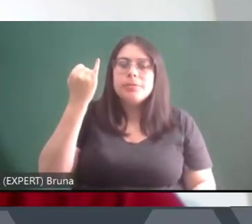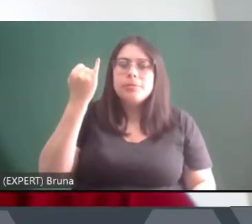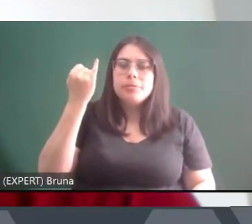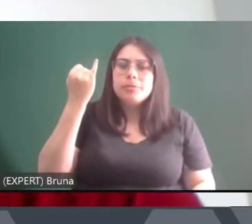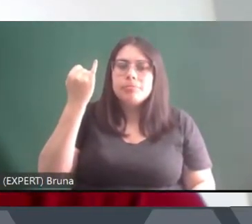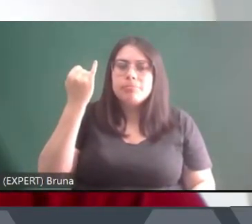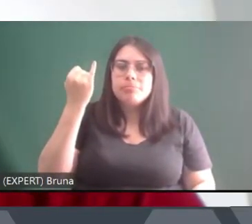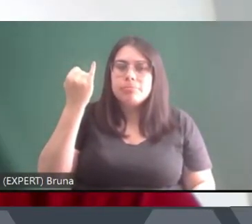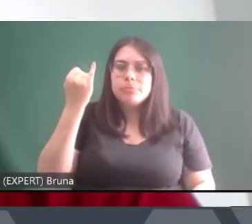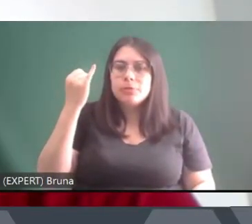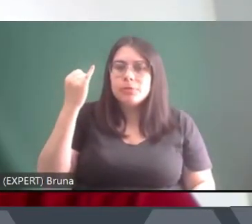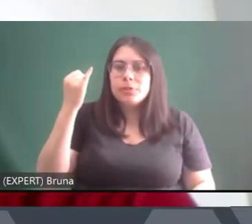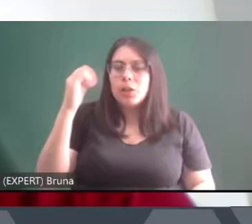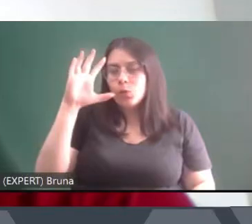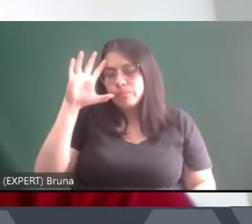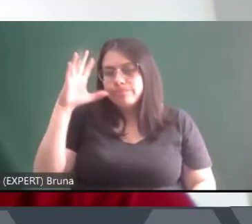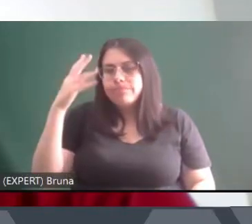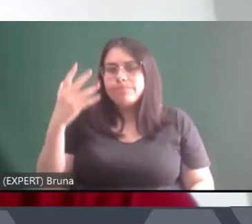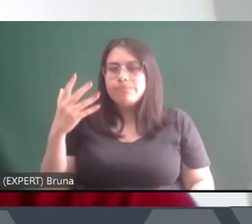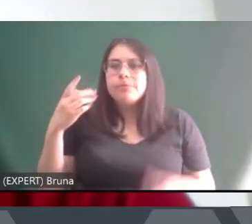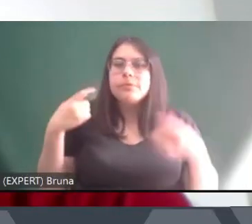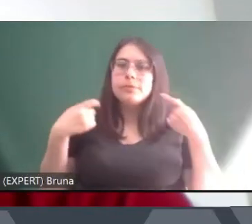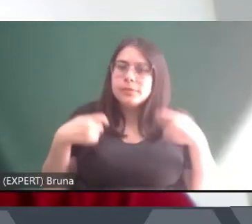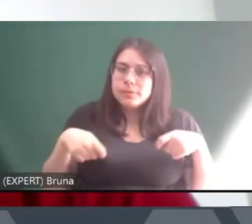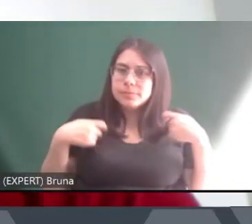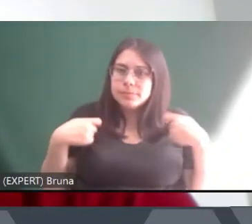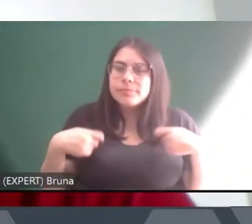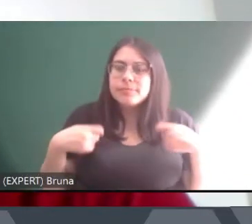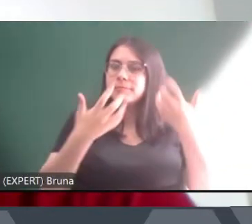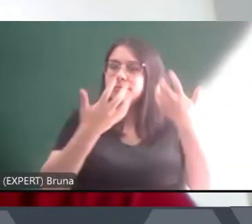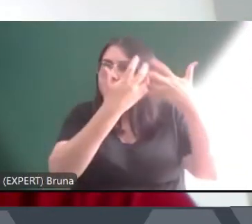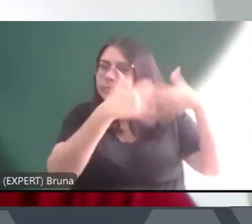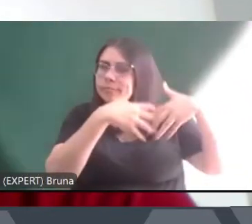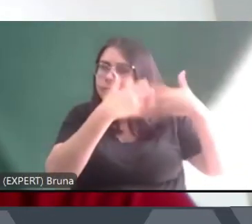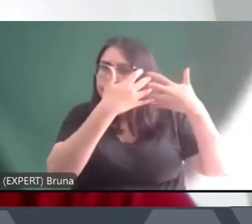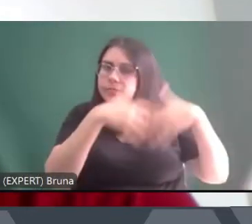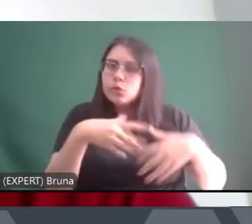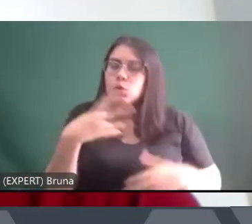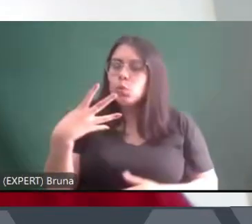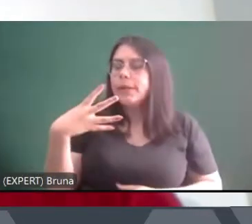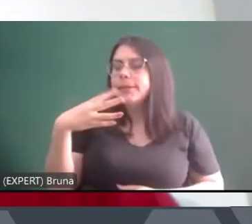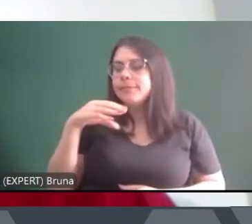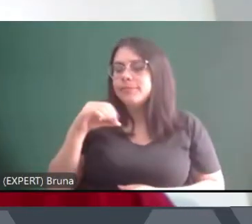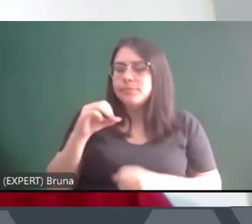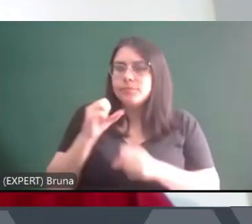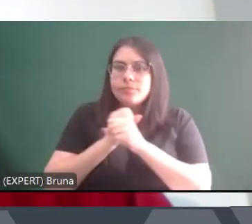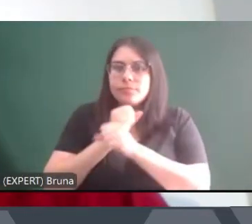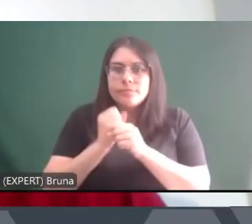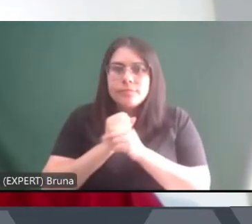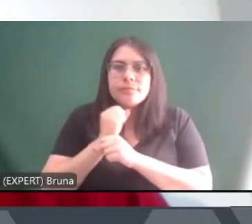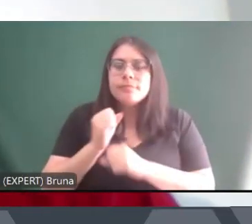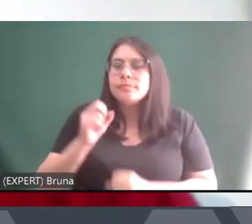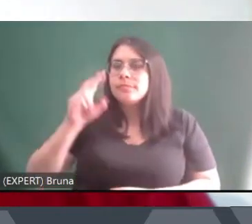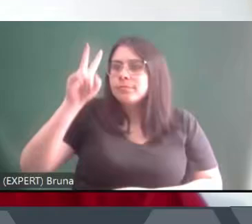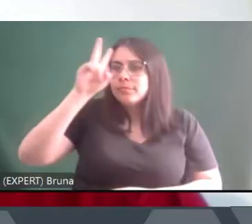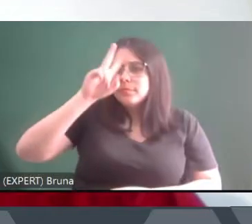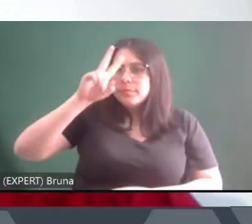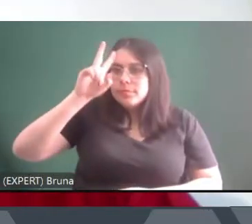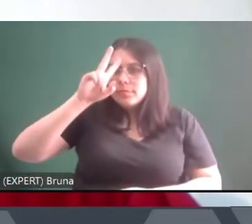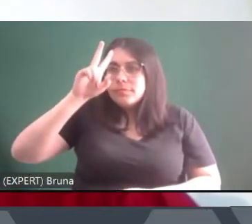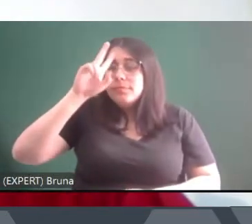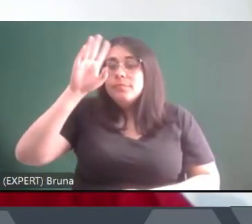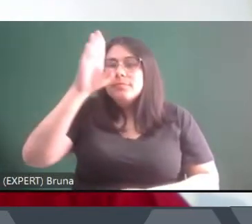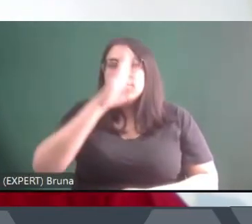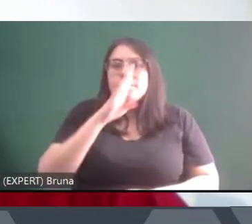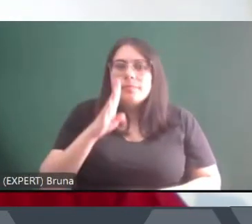que nos obriga e nos leva a refletir sobre esses 40 anos, sobre essa história recente brasileira